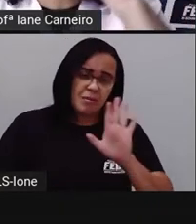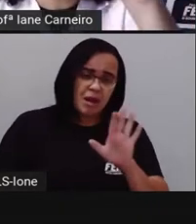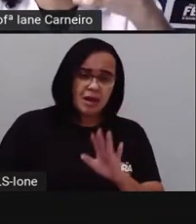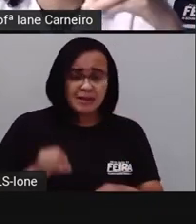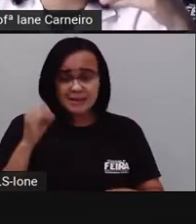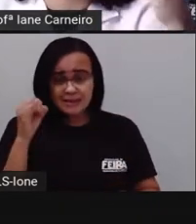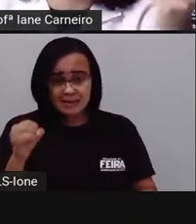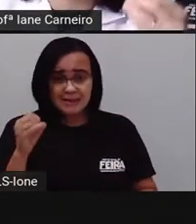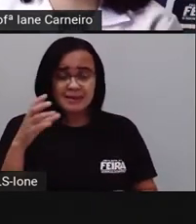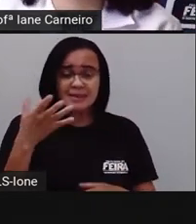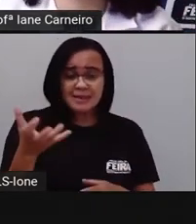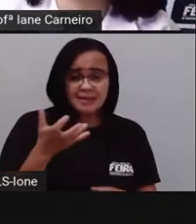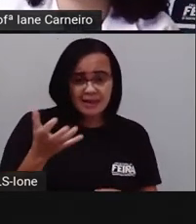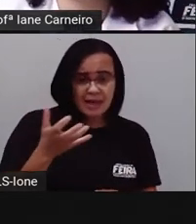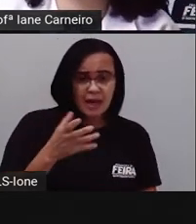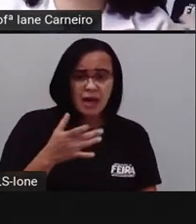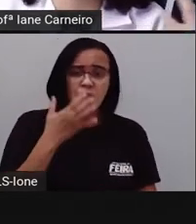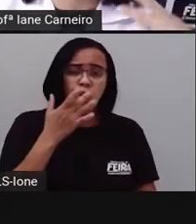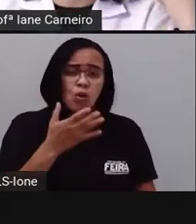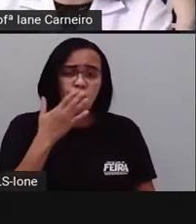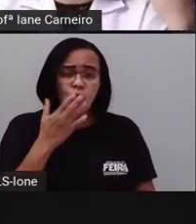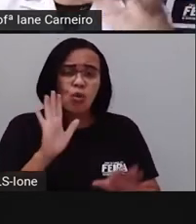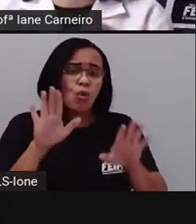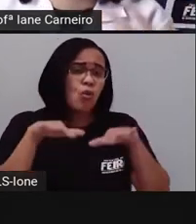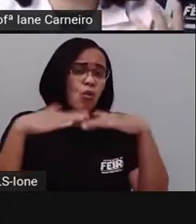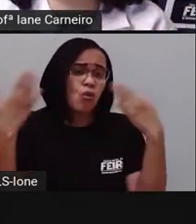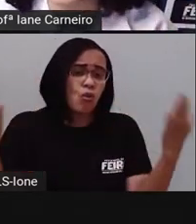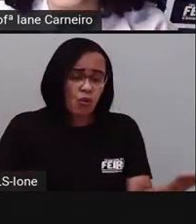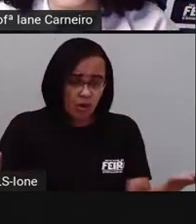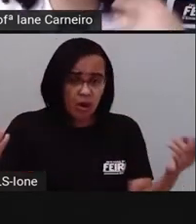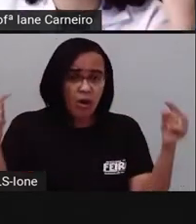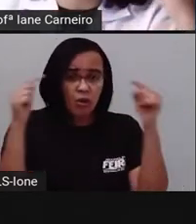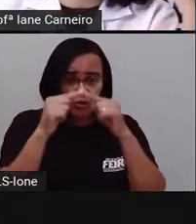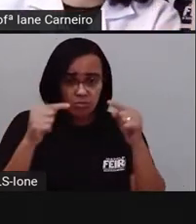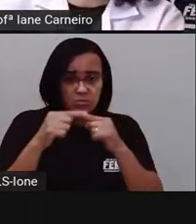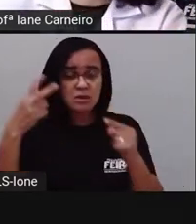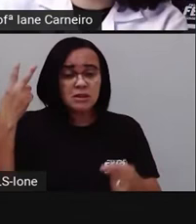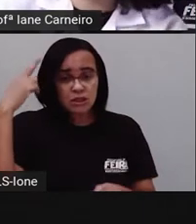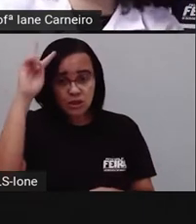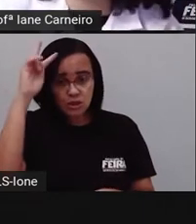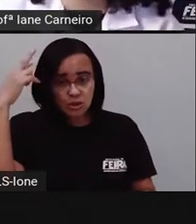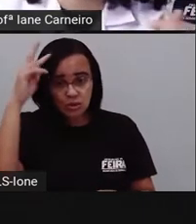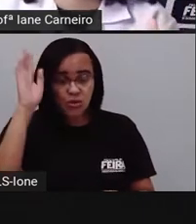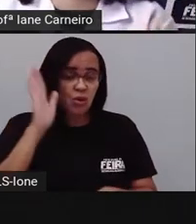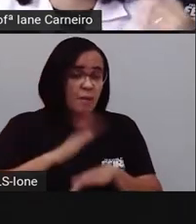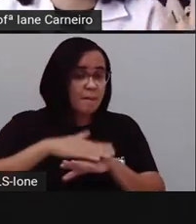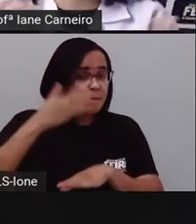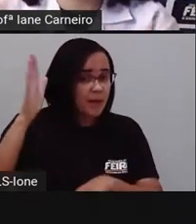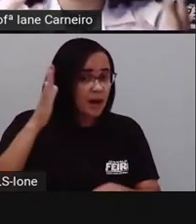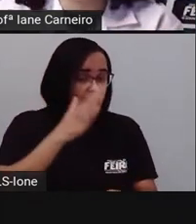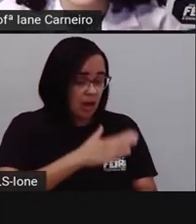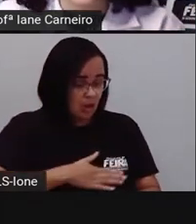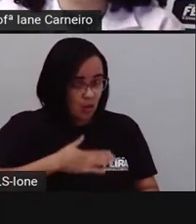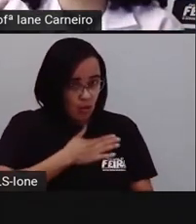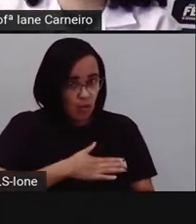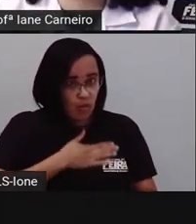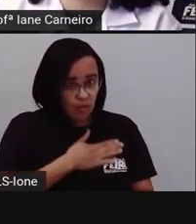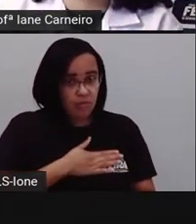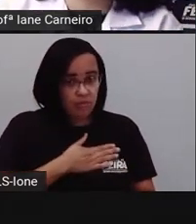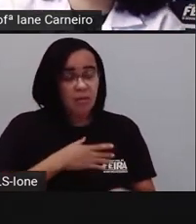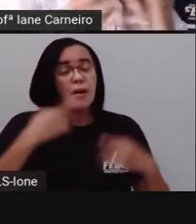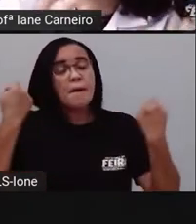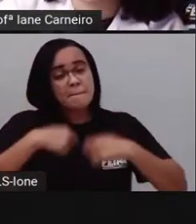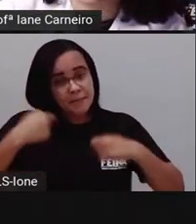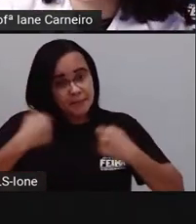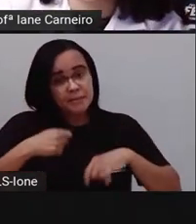qual dessas cores aqui, ó, que aparecem na história, é a que eles mais gostam. Então, você tem que mostrar para